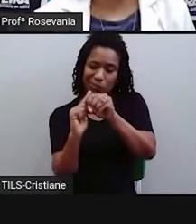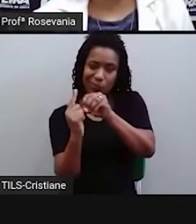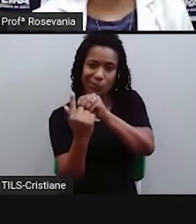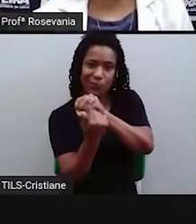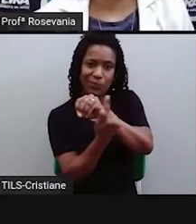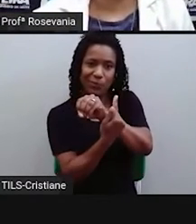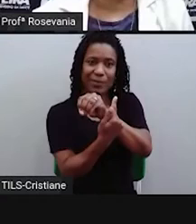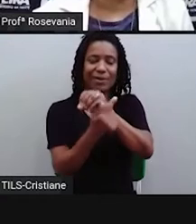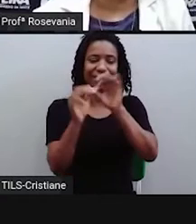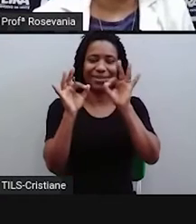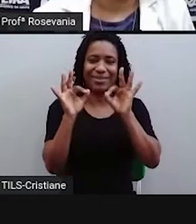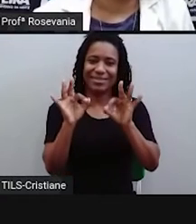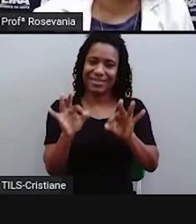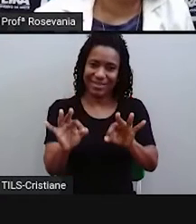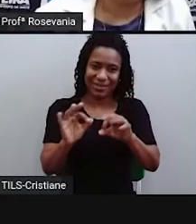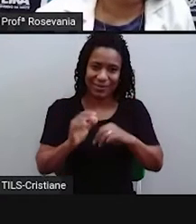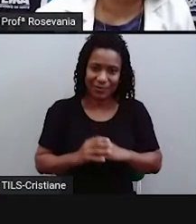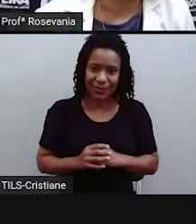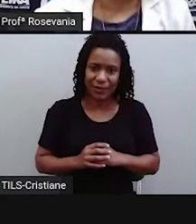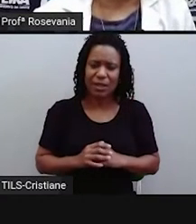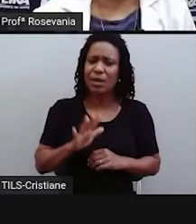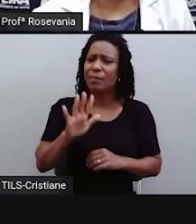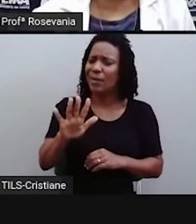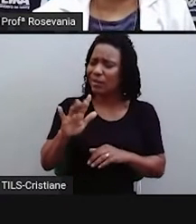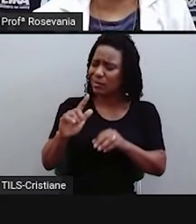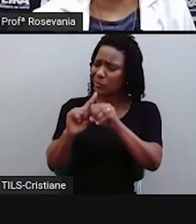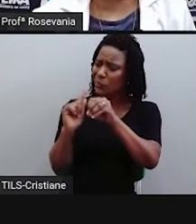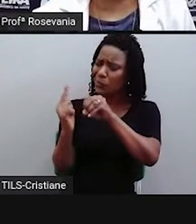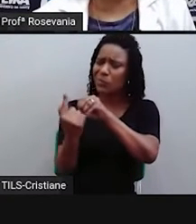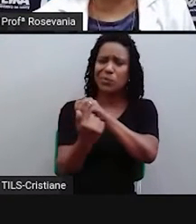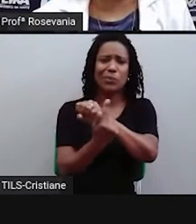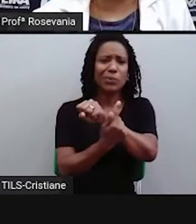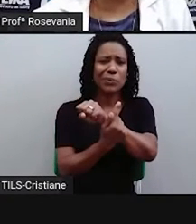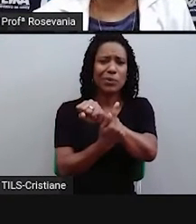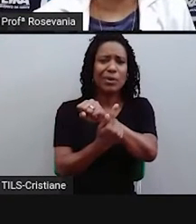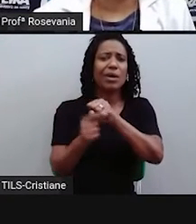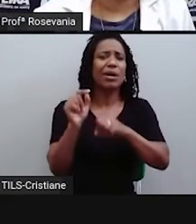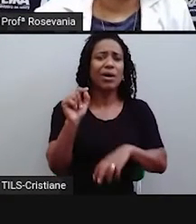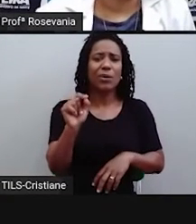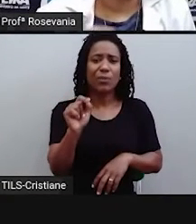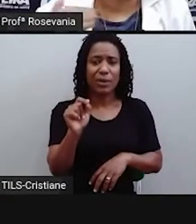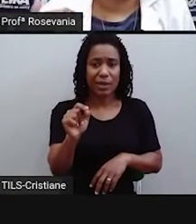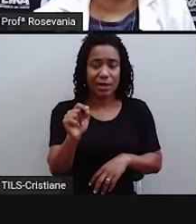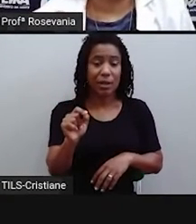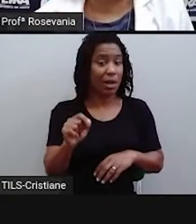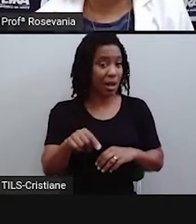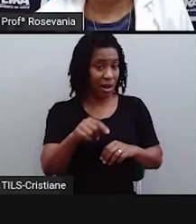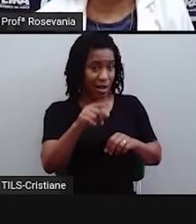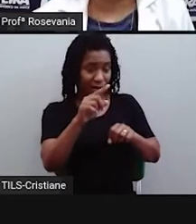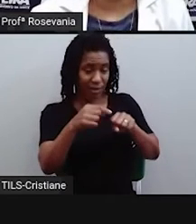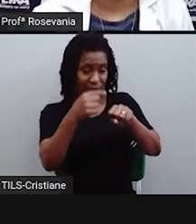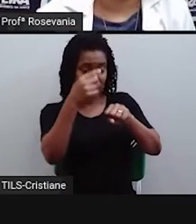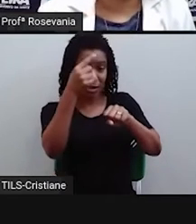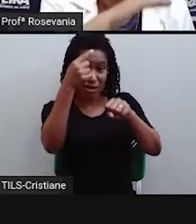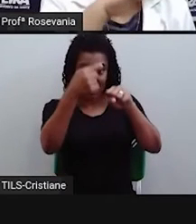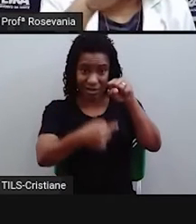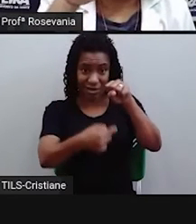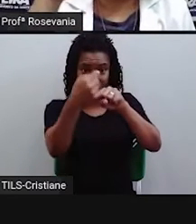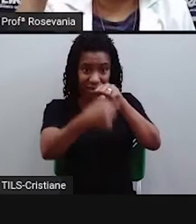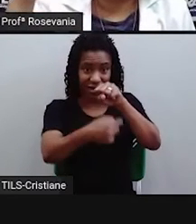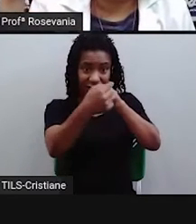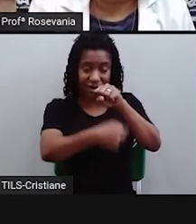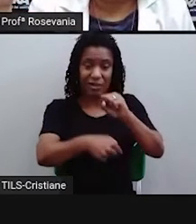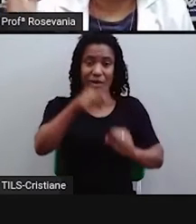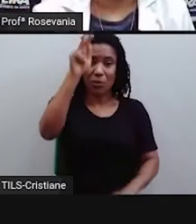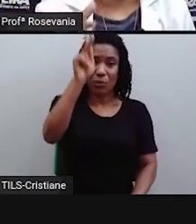coordenadas geográficas, elas são linhas imaginárias, que cortam o planeta Terra nos sentidos horizontal, no caso, né?